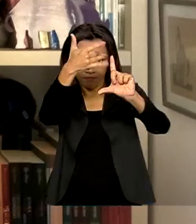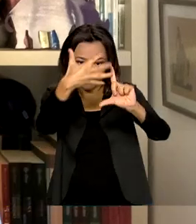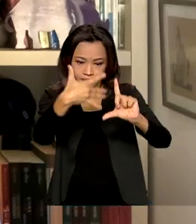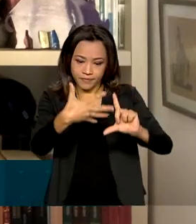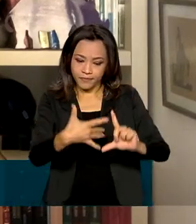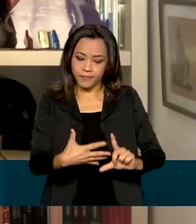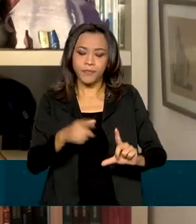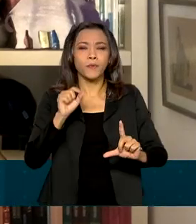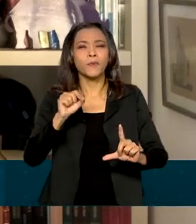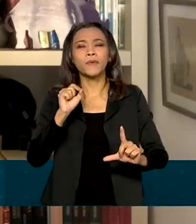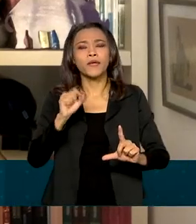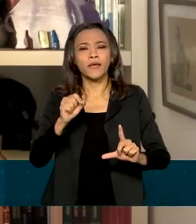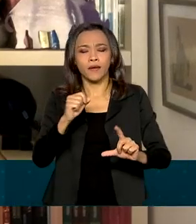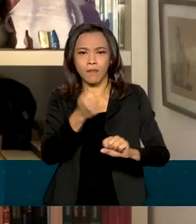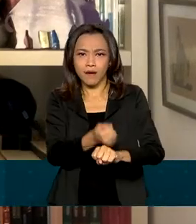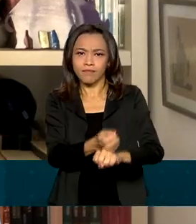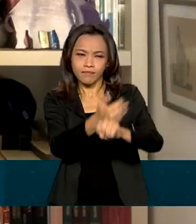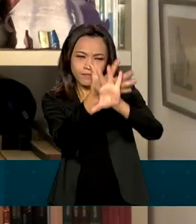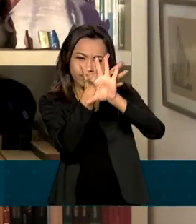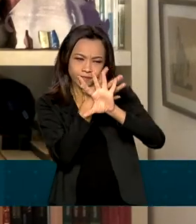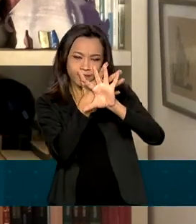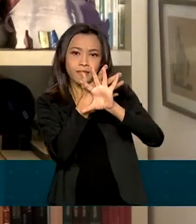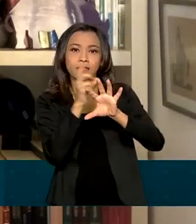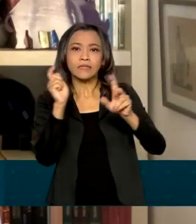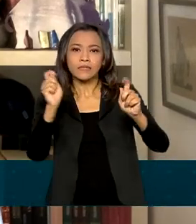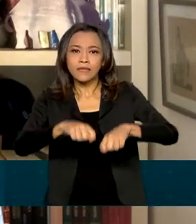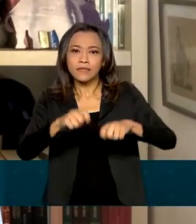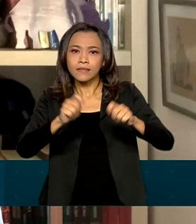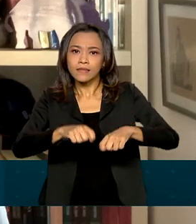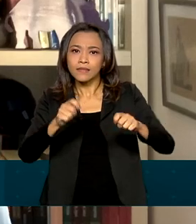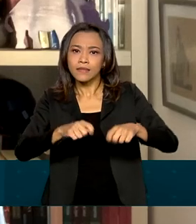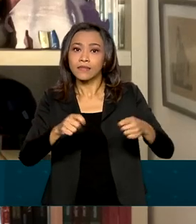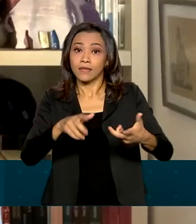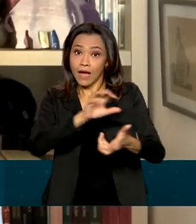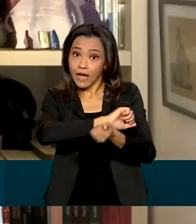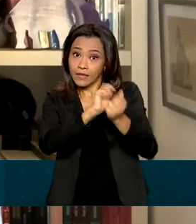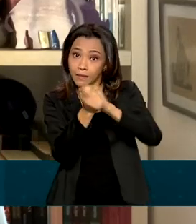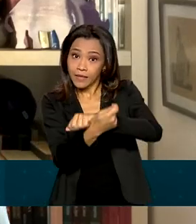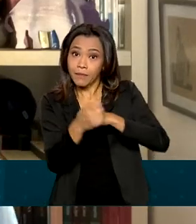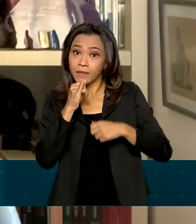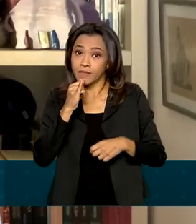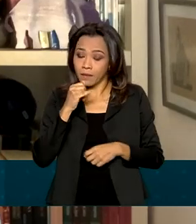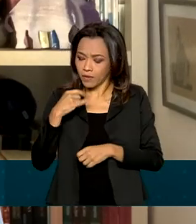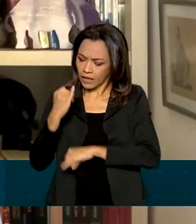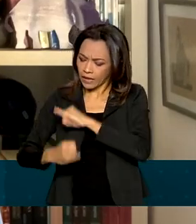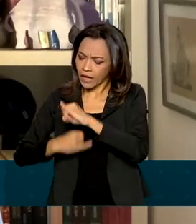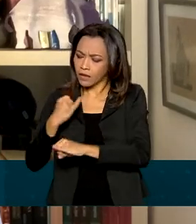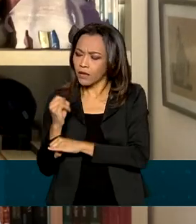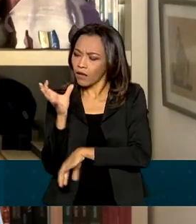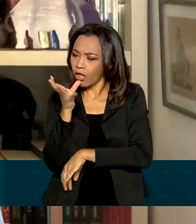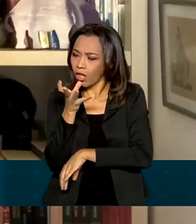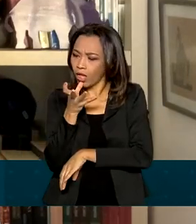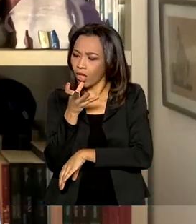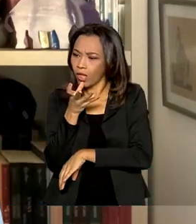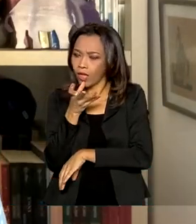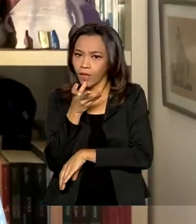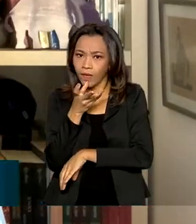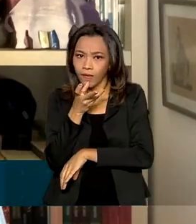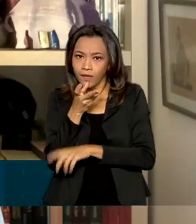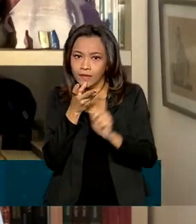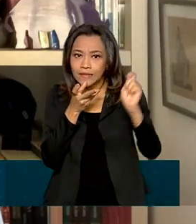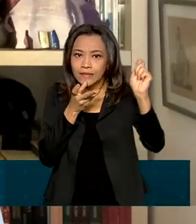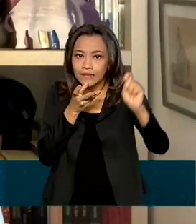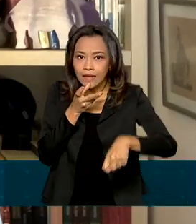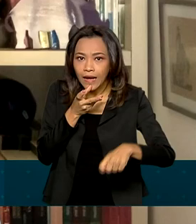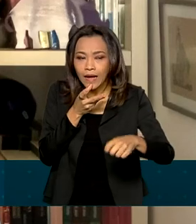a transmissão adaptativa, que permite que usuários com conexão de internet mais lenta possam acessar o conteúdo a partir da